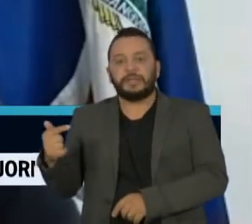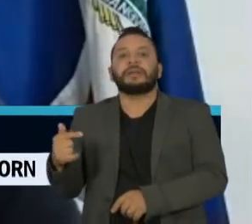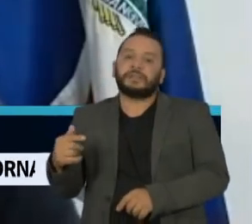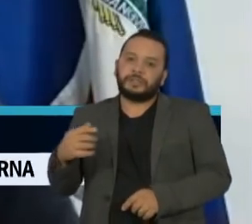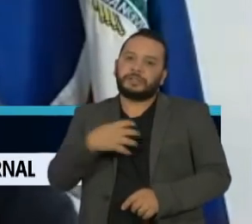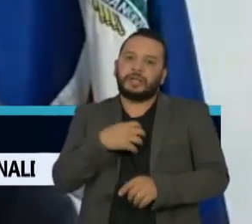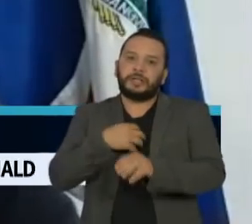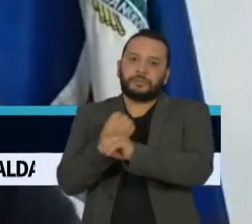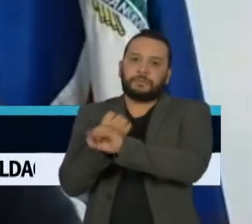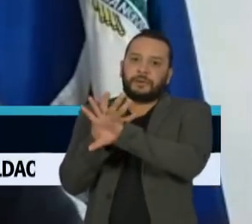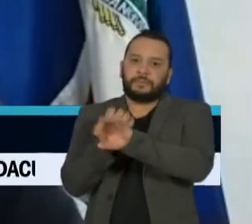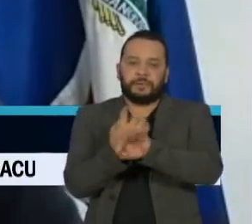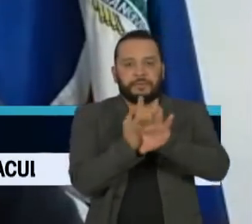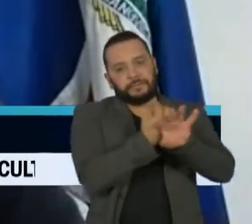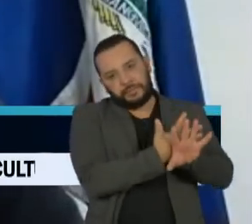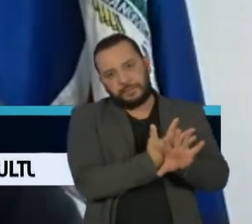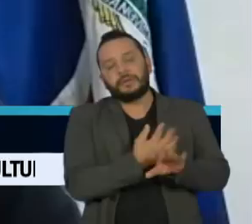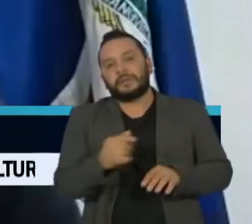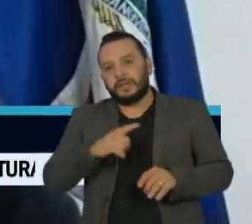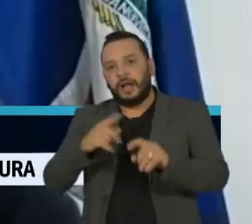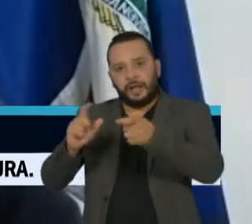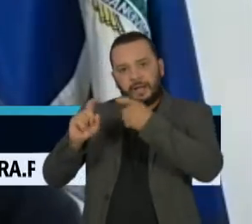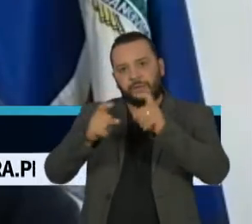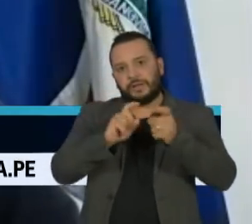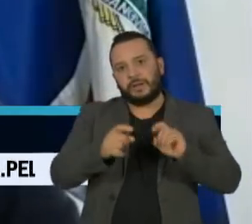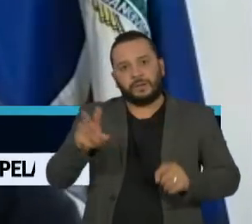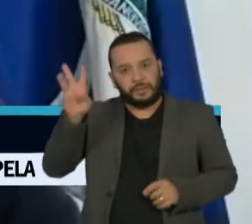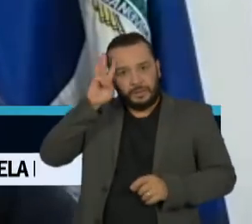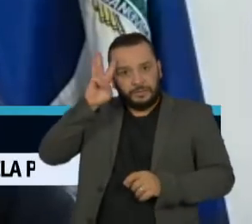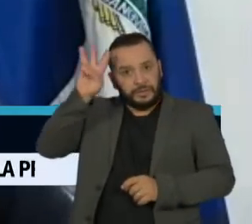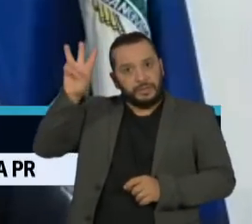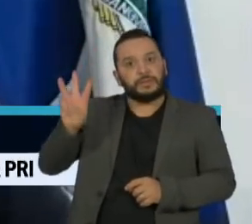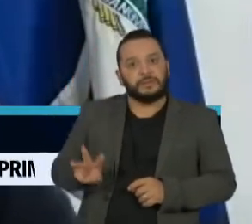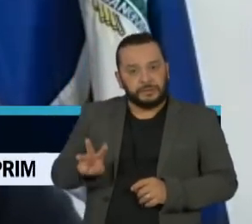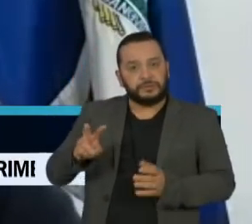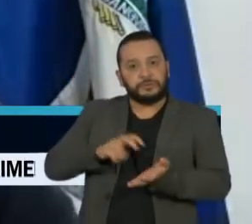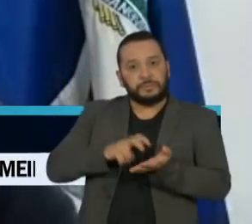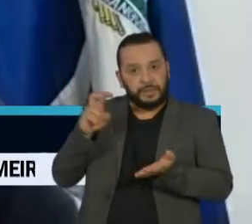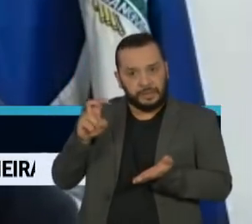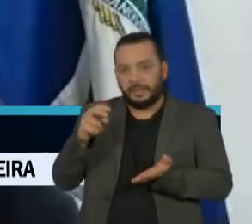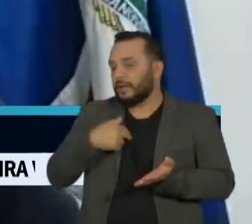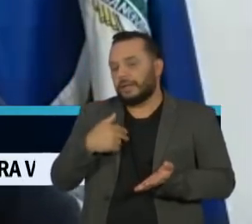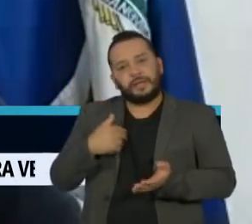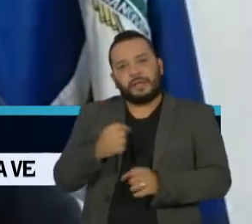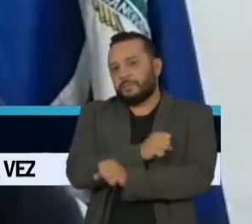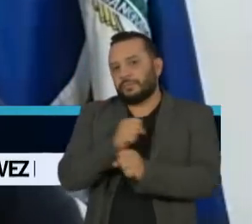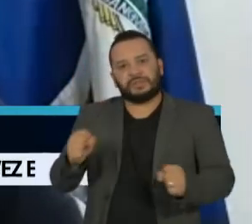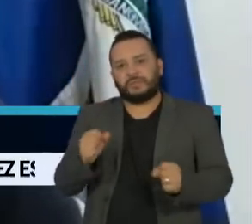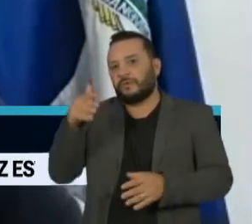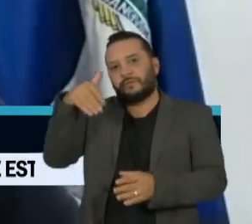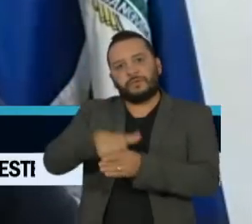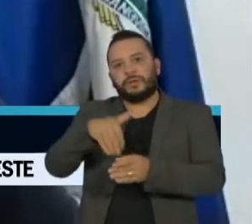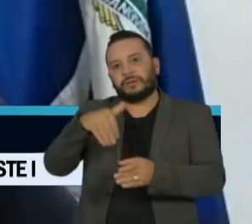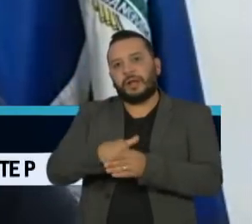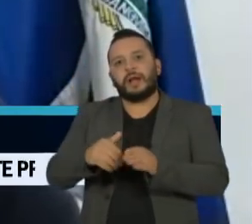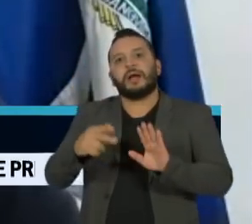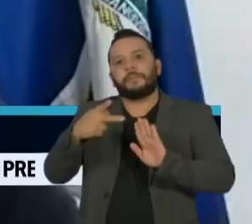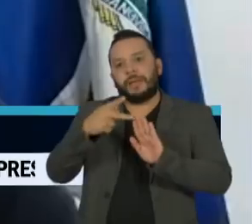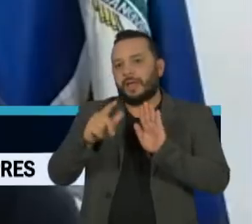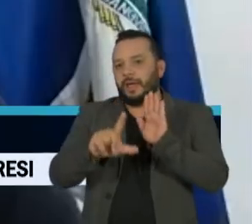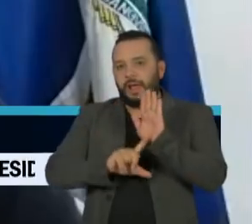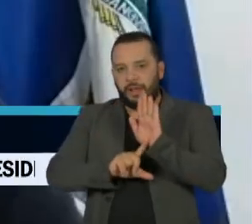virtual. E a sessão é realizada às terças-feiras pela manhã. Era impossível aprovar um projeto de lei